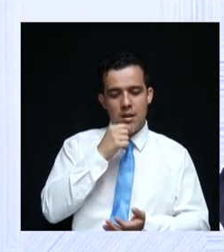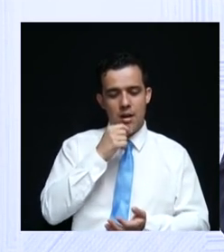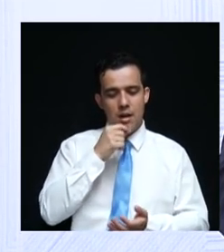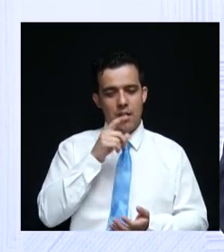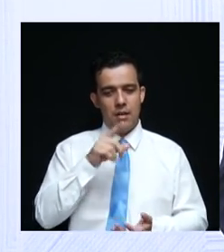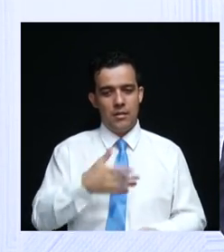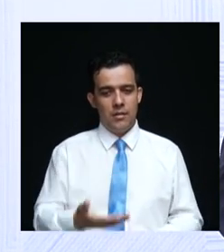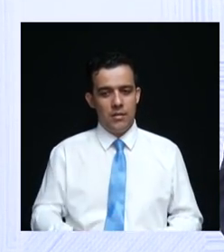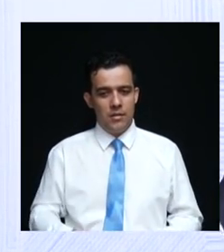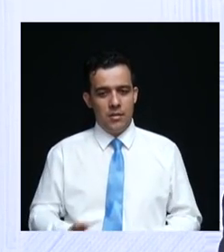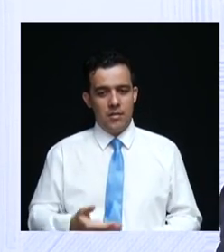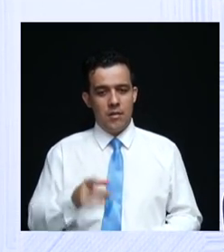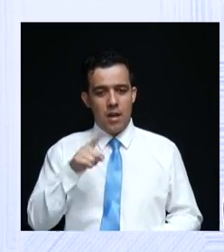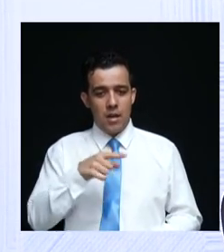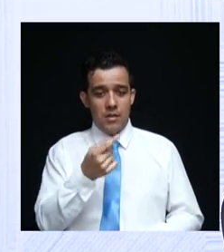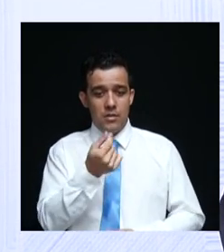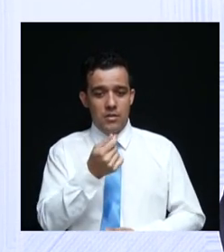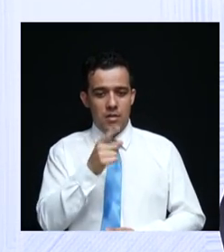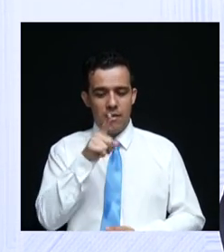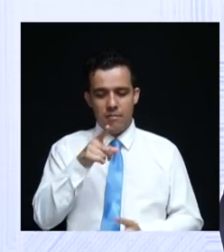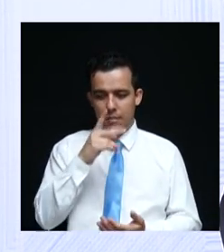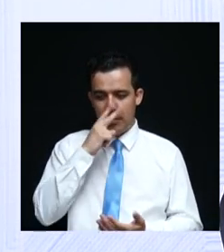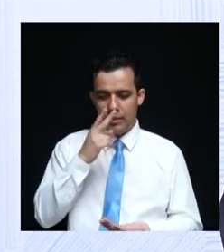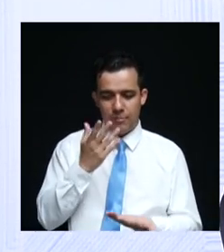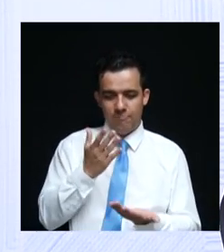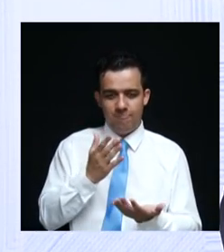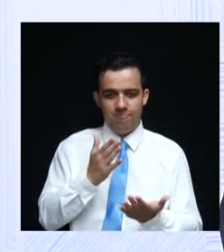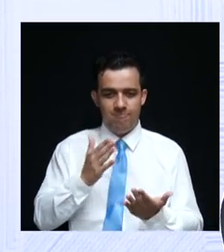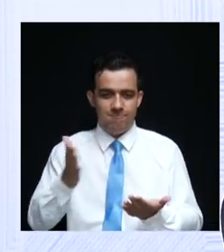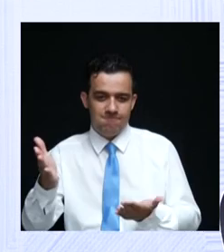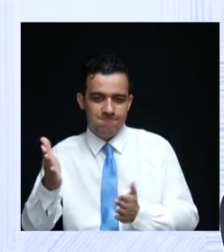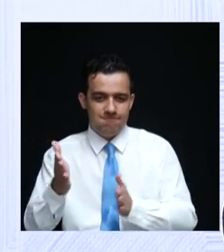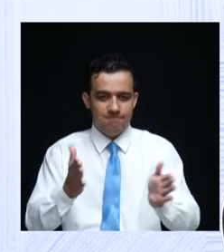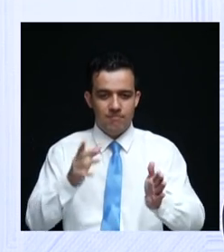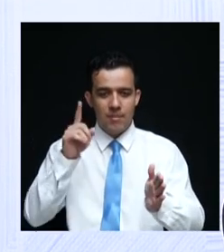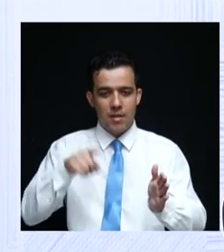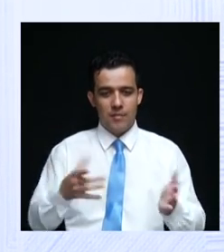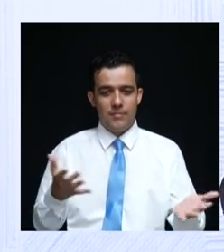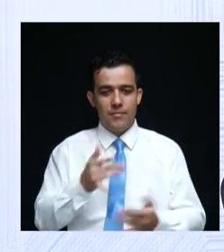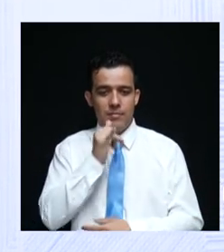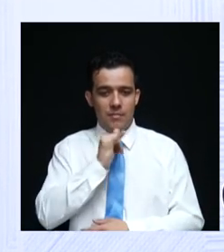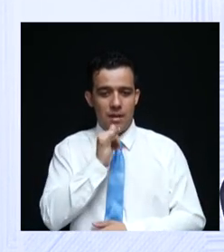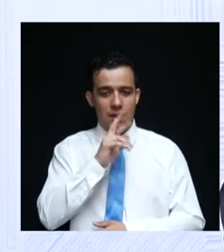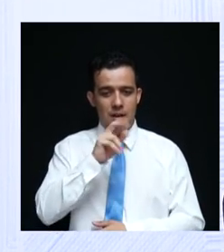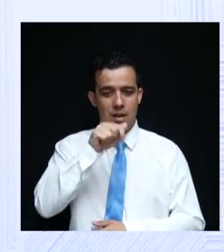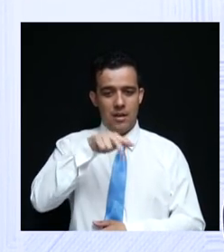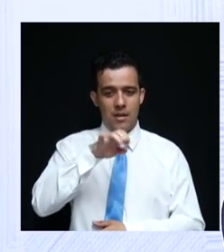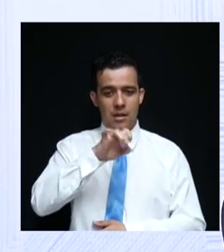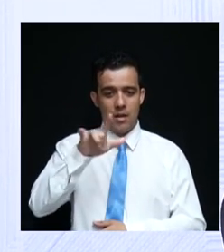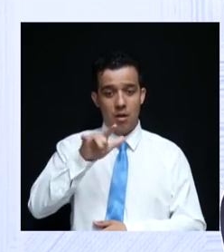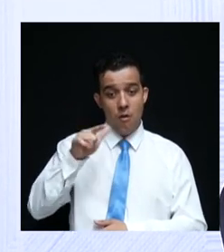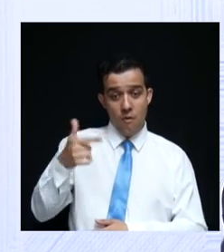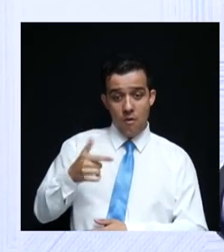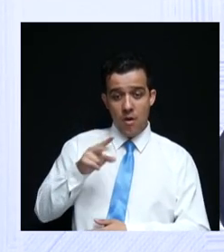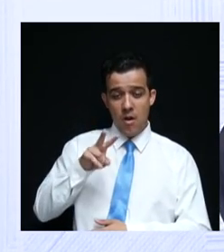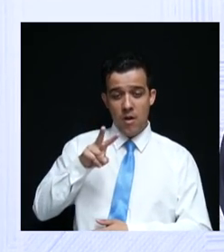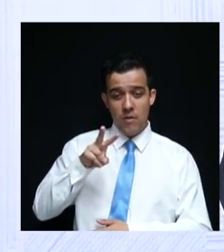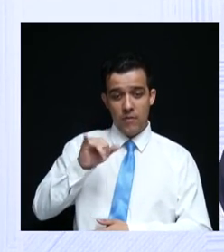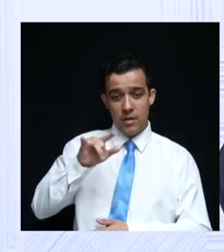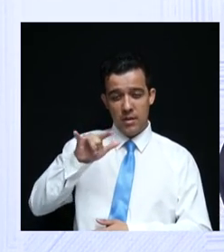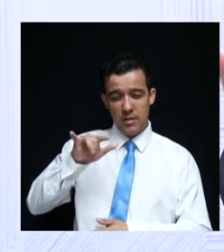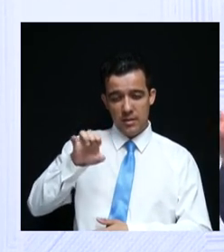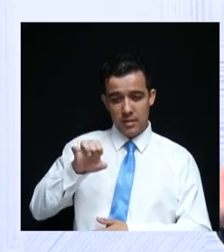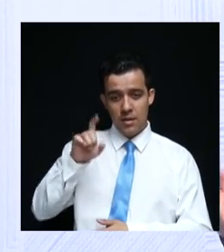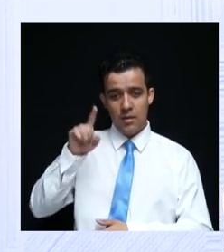que não sai de todo lado. Olha, por exemplo, a Raquel Teixeira, a vice do Zé Hélito, ela se